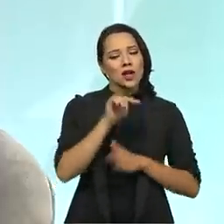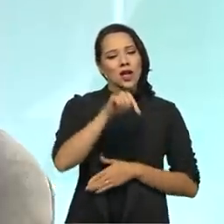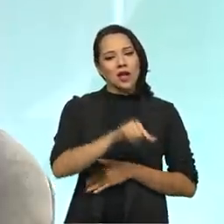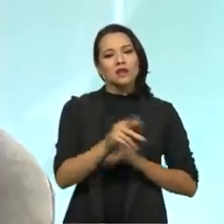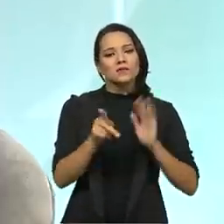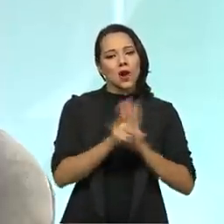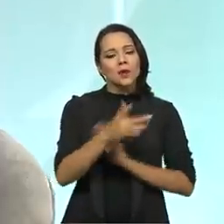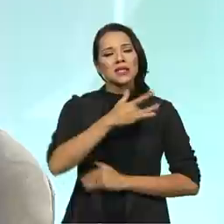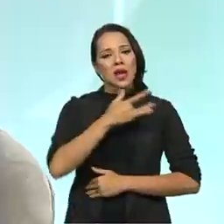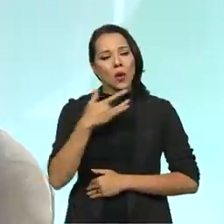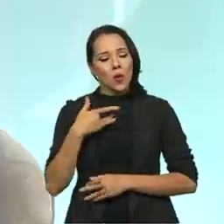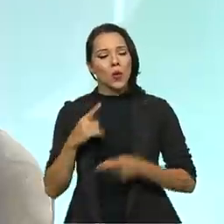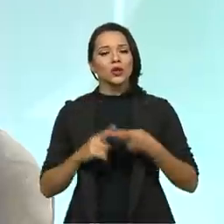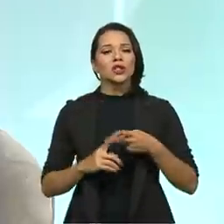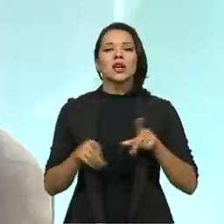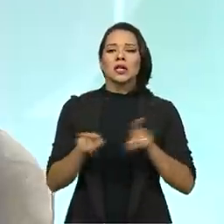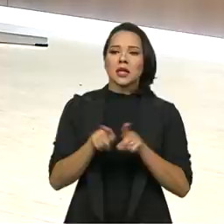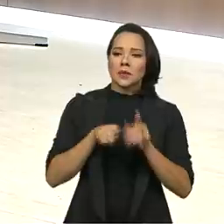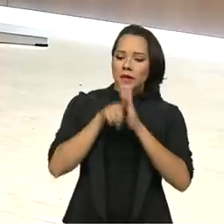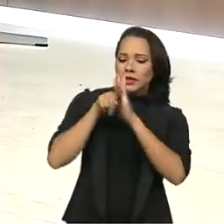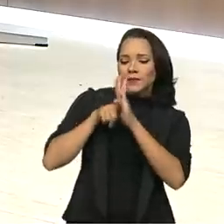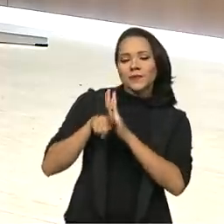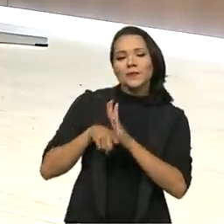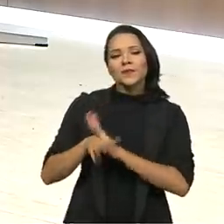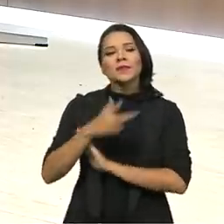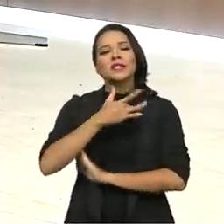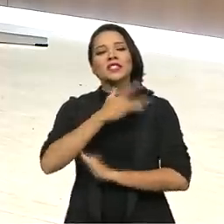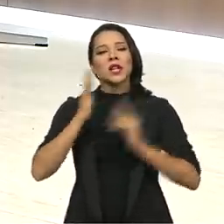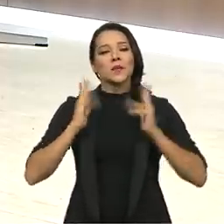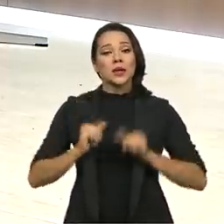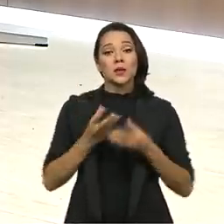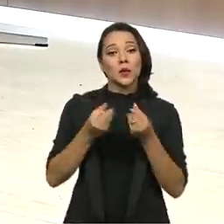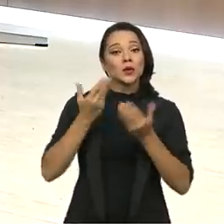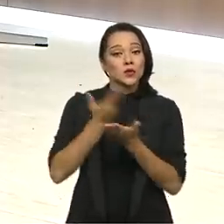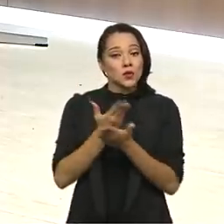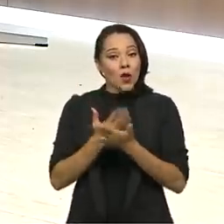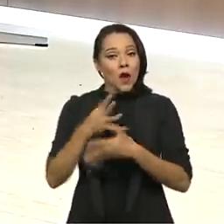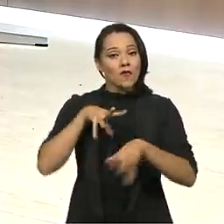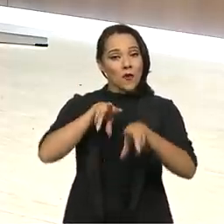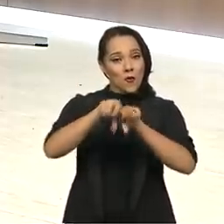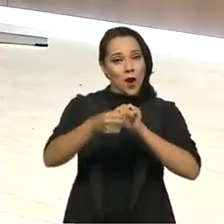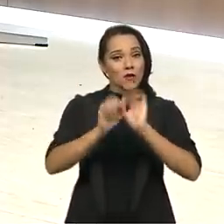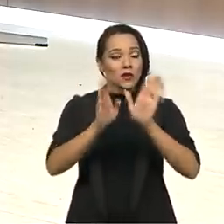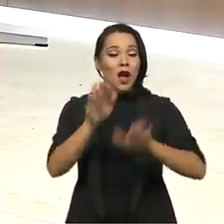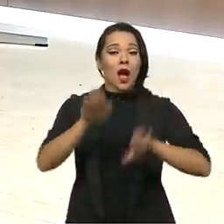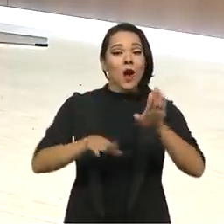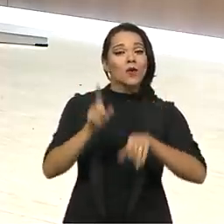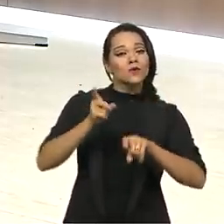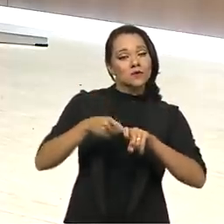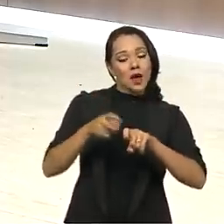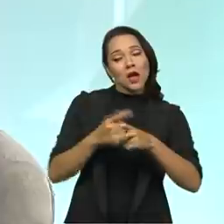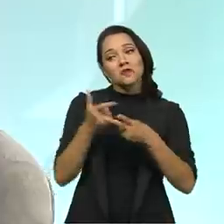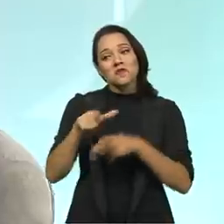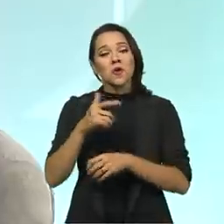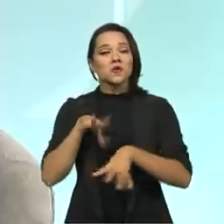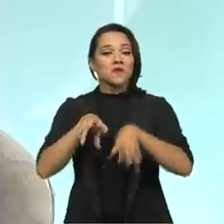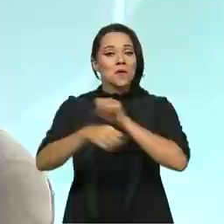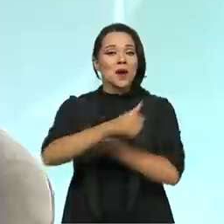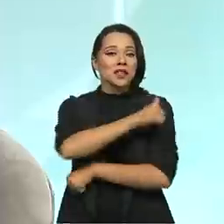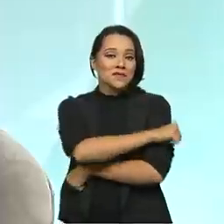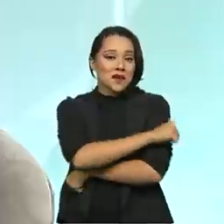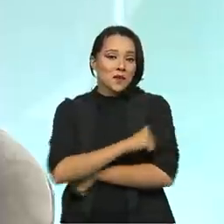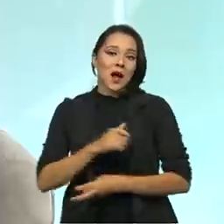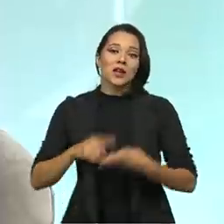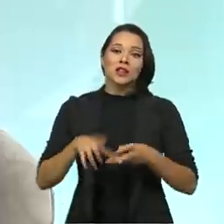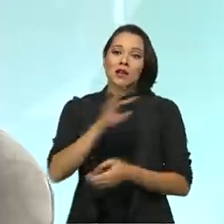indígenas de saúde, agentes indígenas de saneamento. Muitos estudaram, se formaram. Alguns são médicos, outros enfermeiros, técnicos